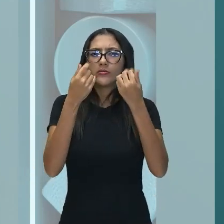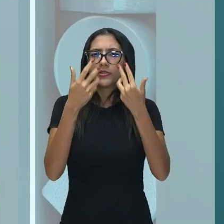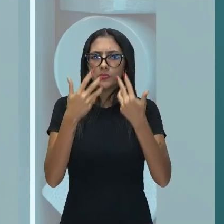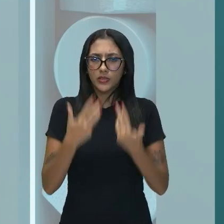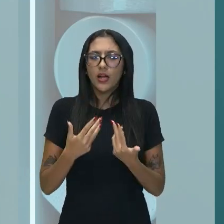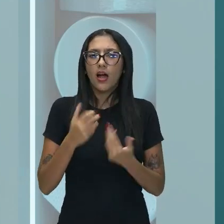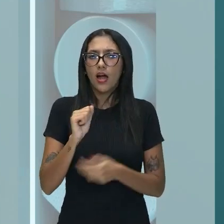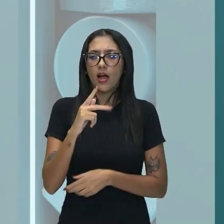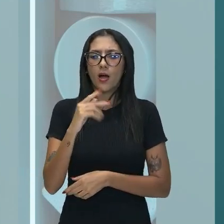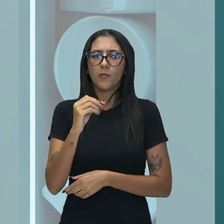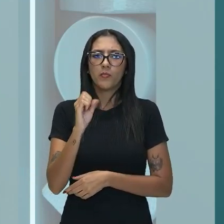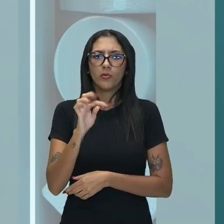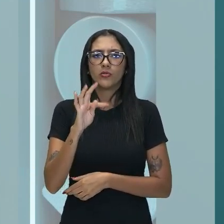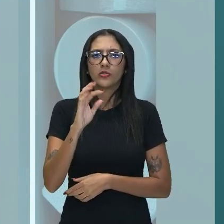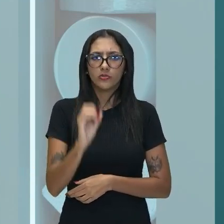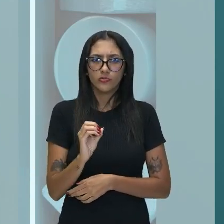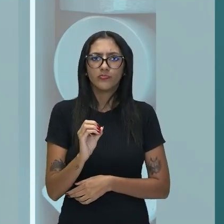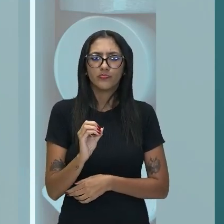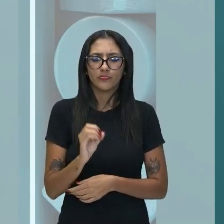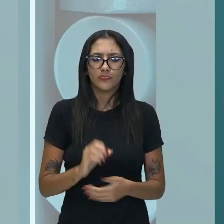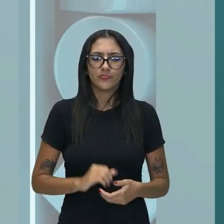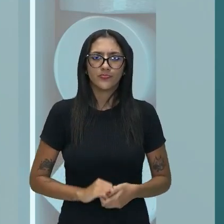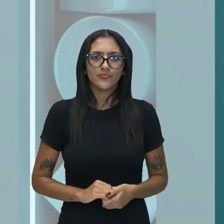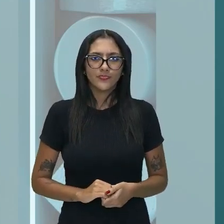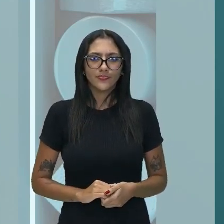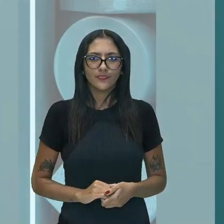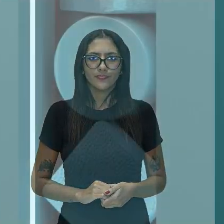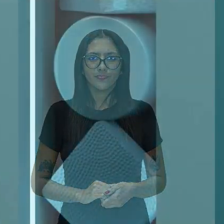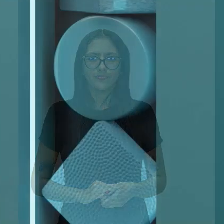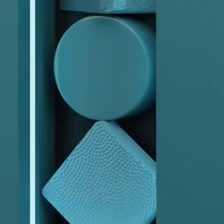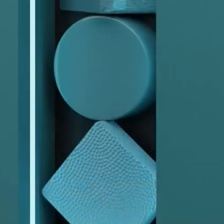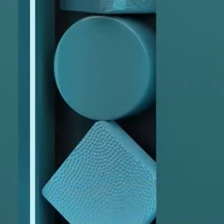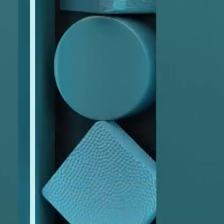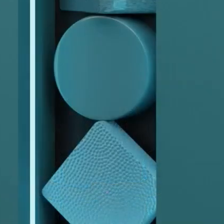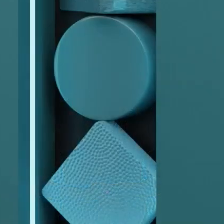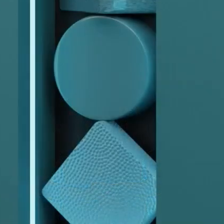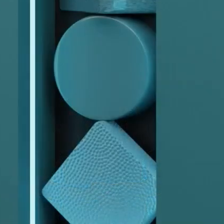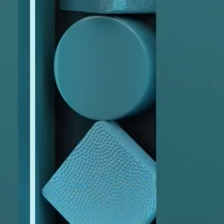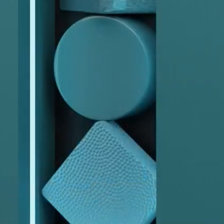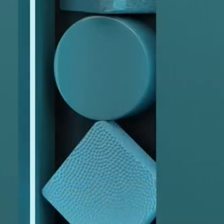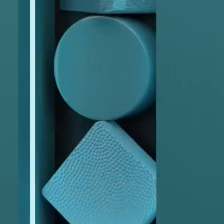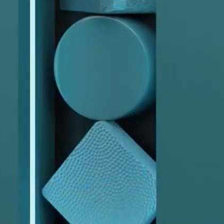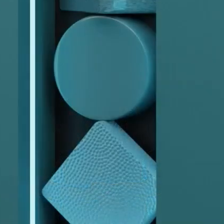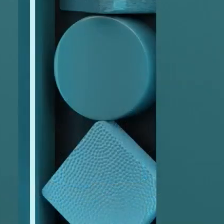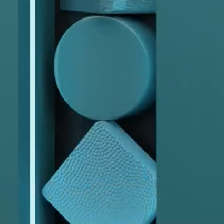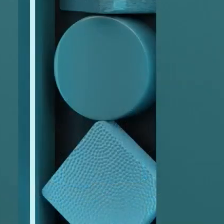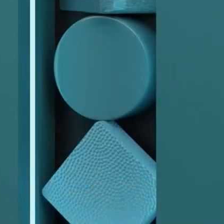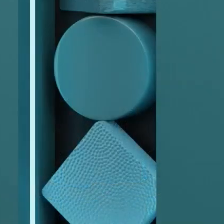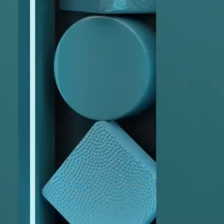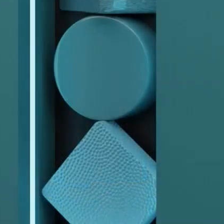o aposto. Temos algumas marcas que podem nos ajudar a identificar, por exemplo, a completiva nominal,